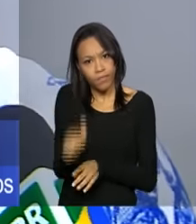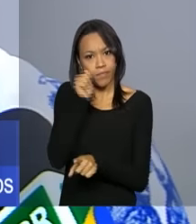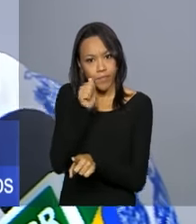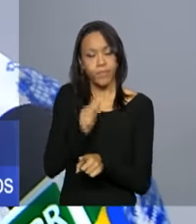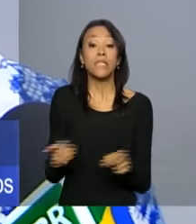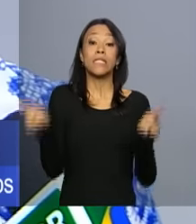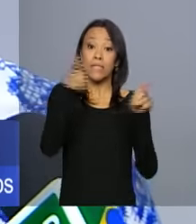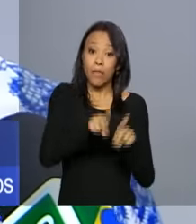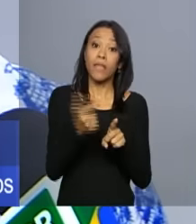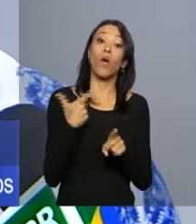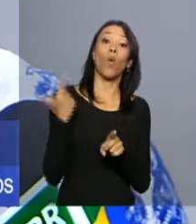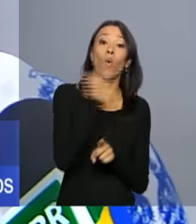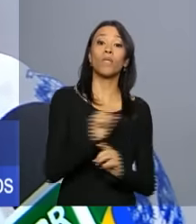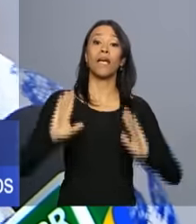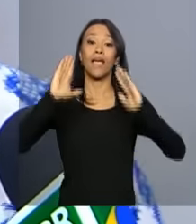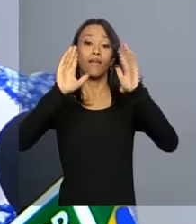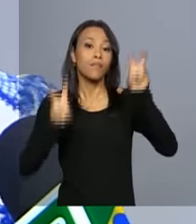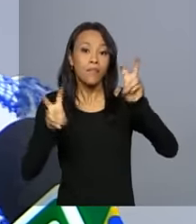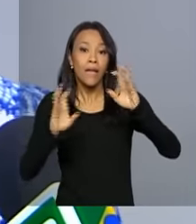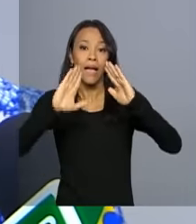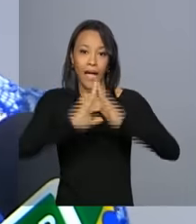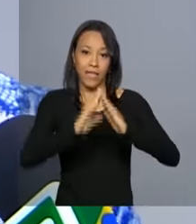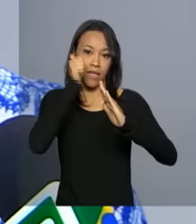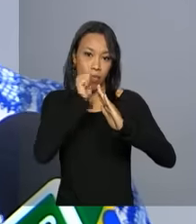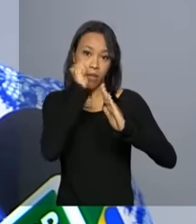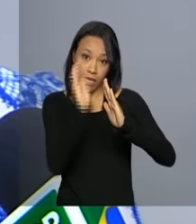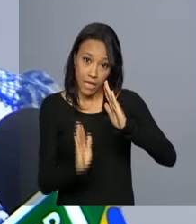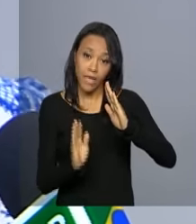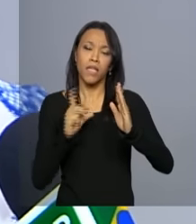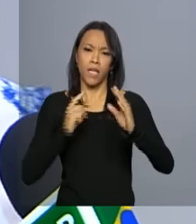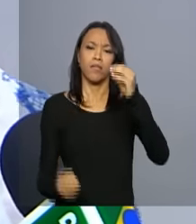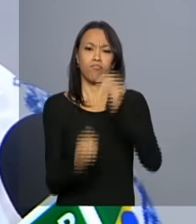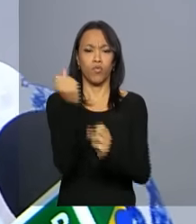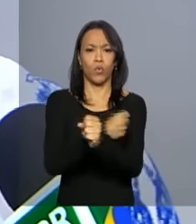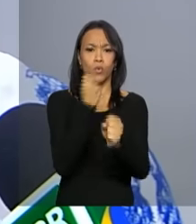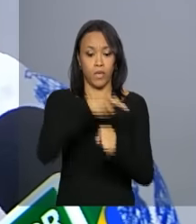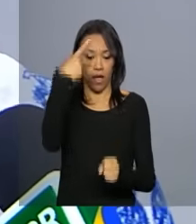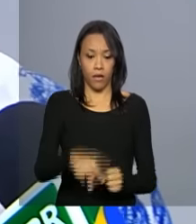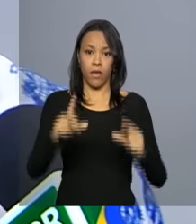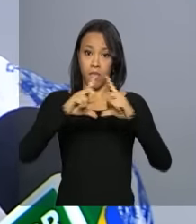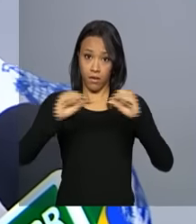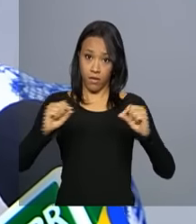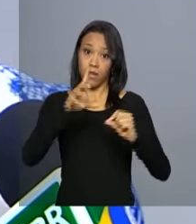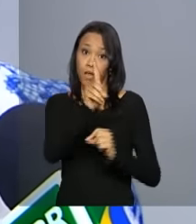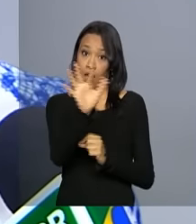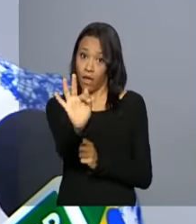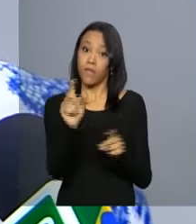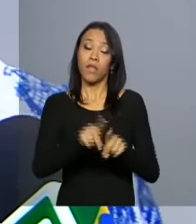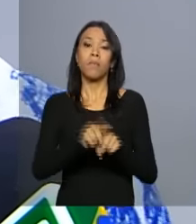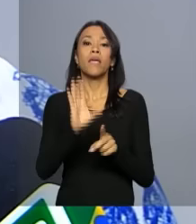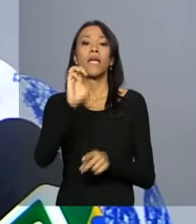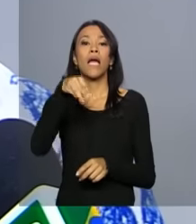a Casa da Mulher Brasileira, nós já temos duas construídas, uma em Campo Grande, outra aqui no DF, e pretendemos realizar